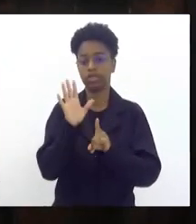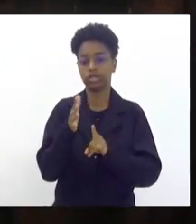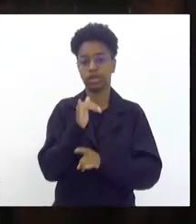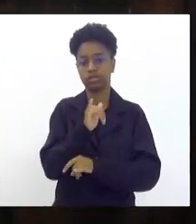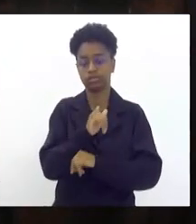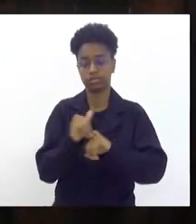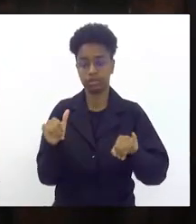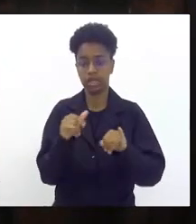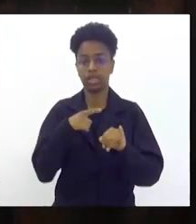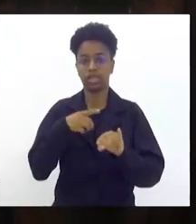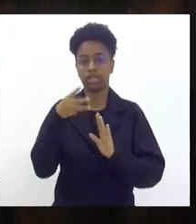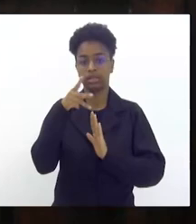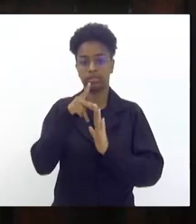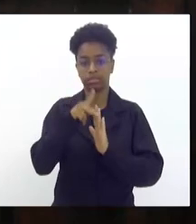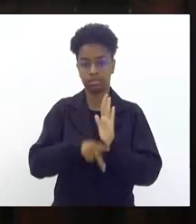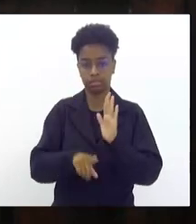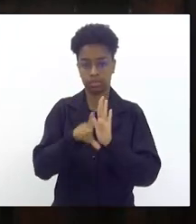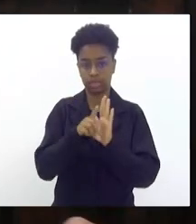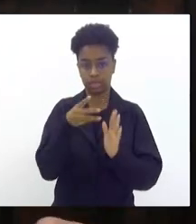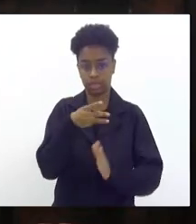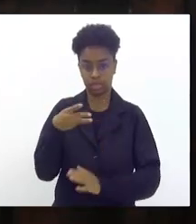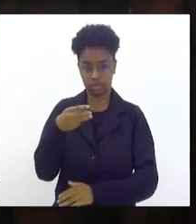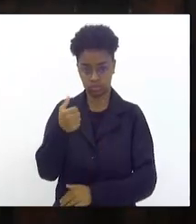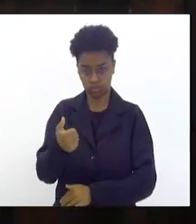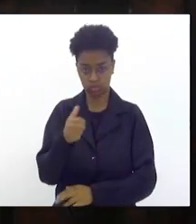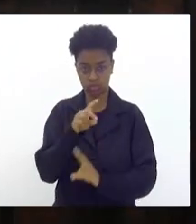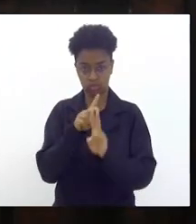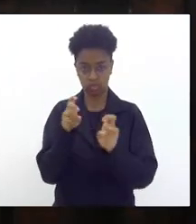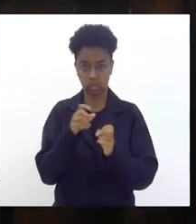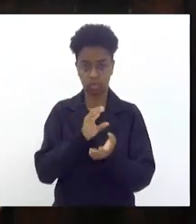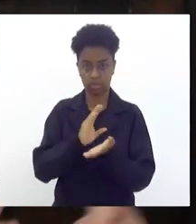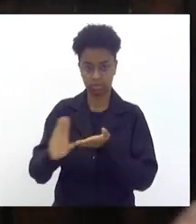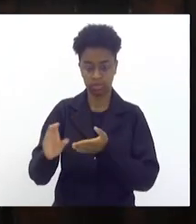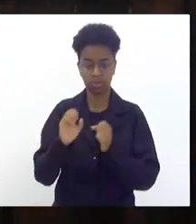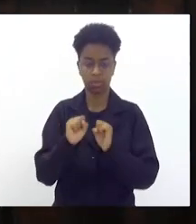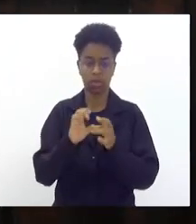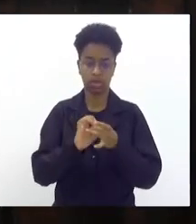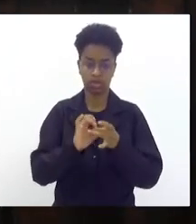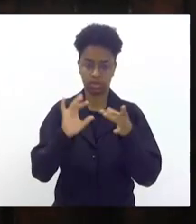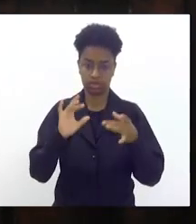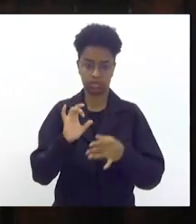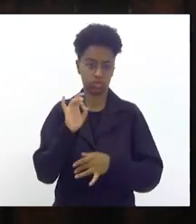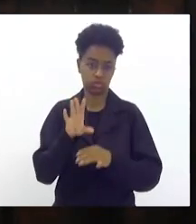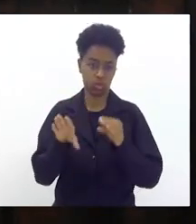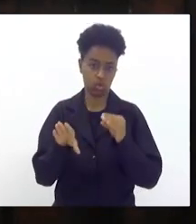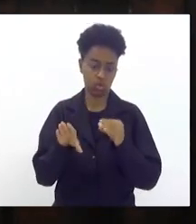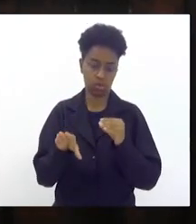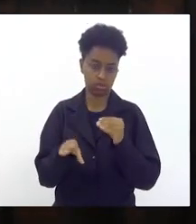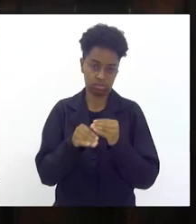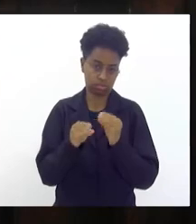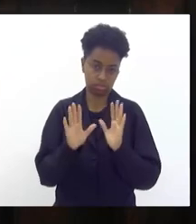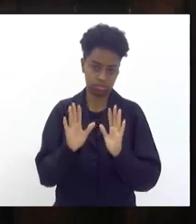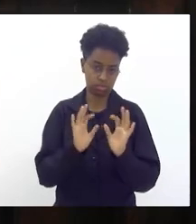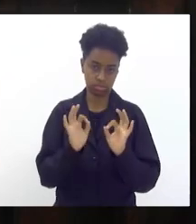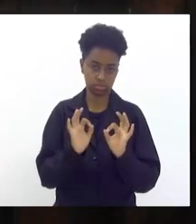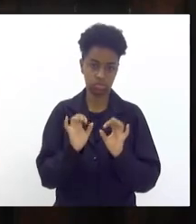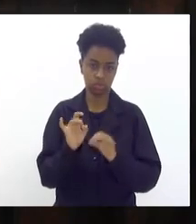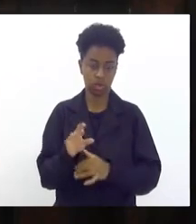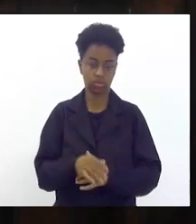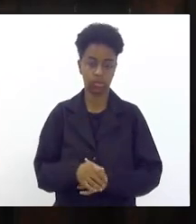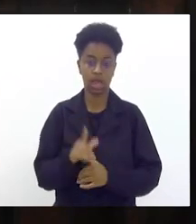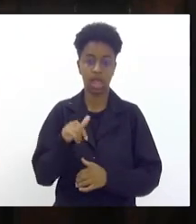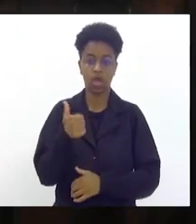331 do projeto de financiamento fiquem à vontade só emenda na verdade é o projeto